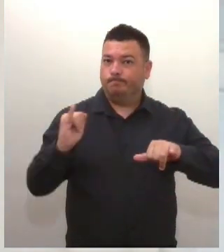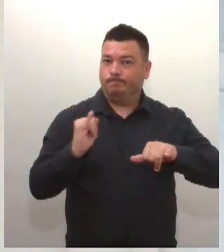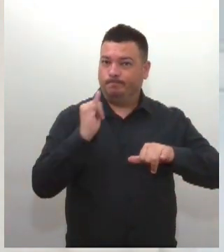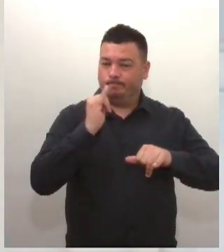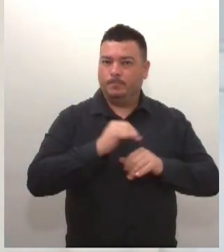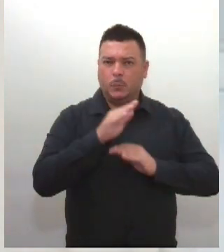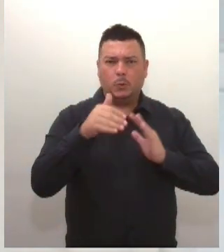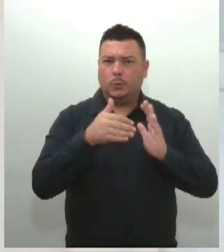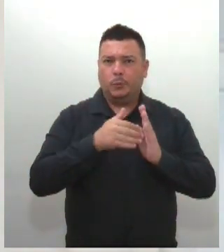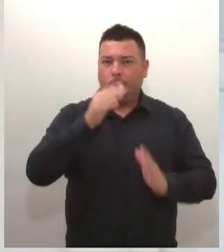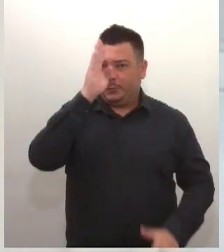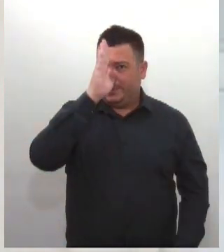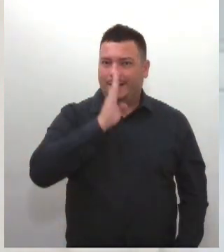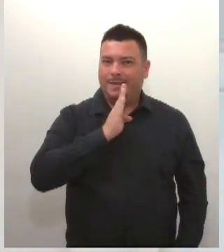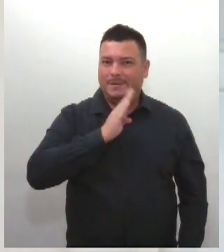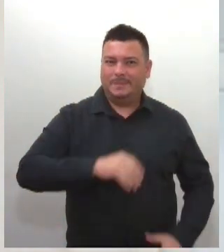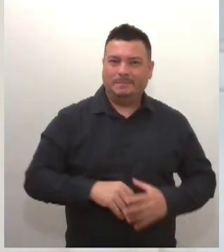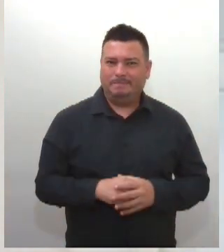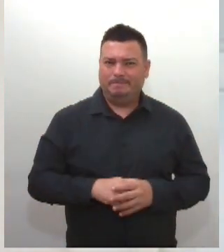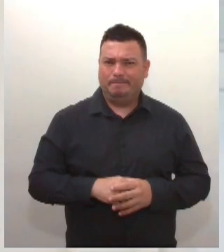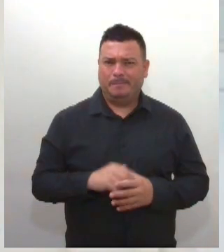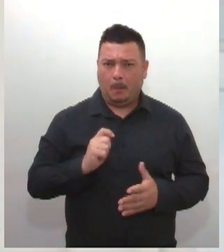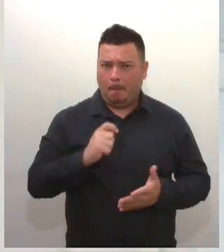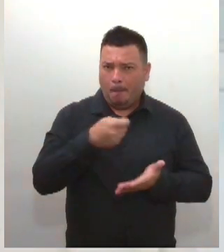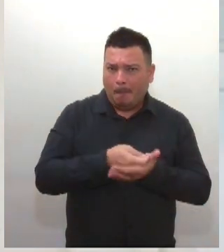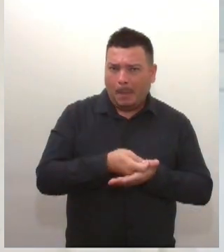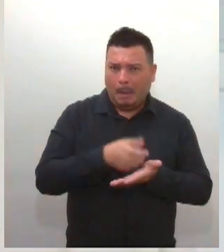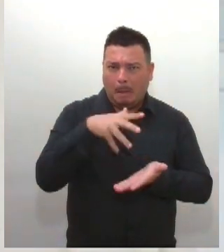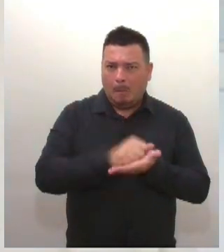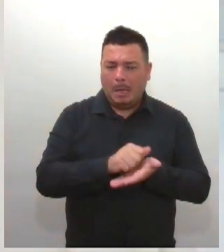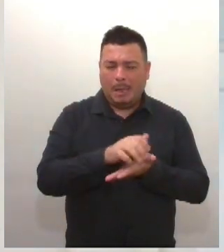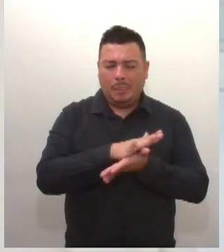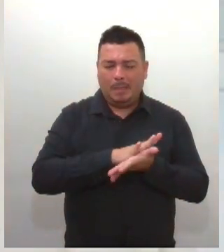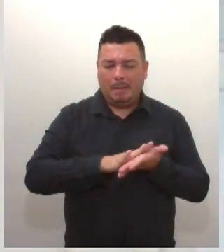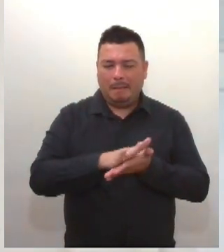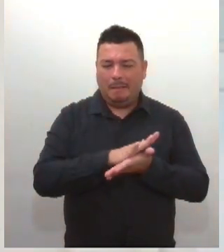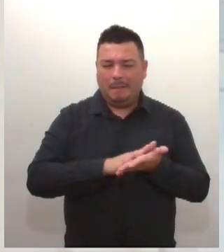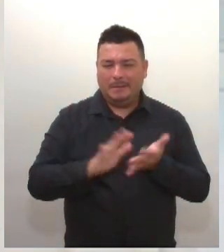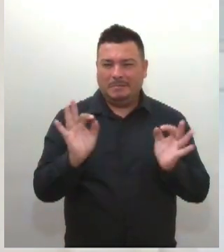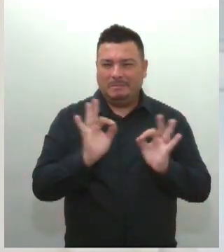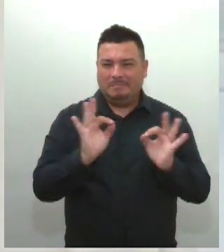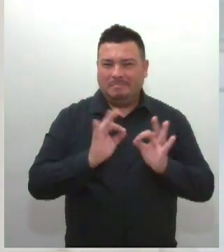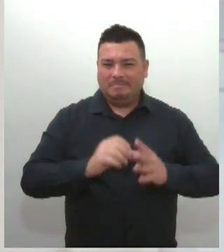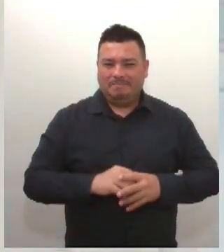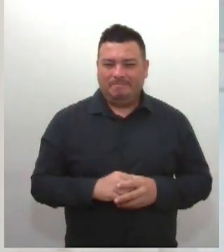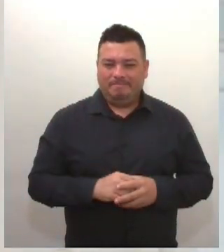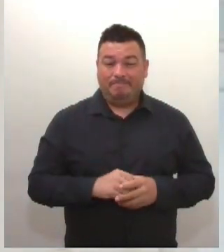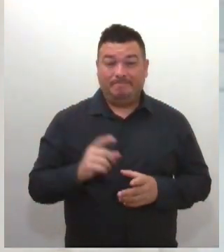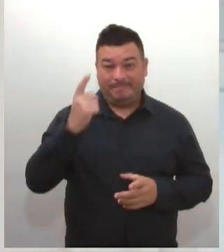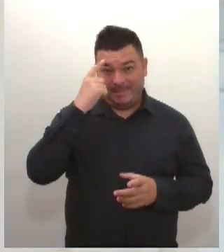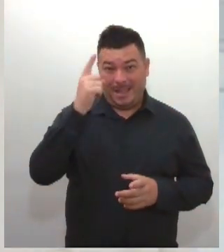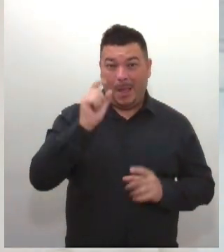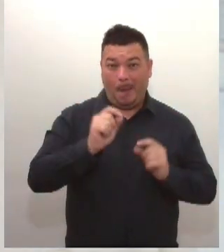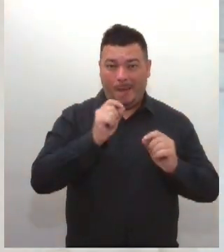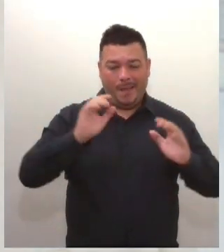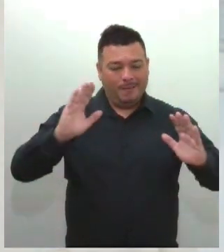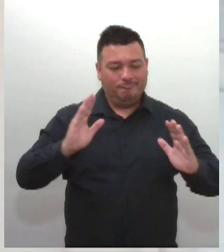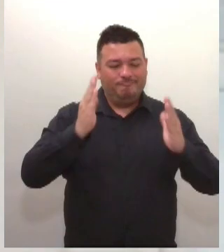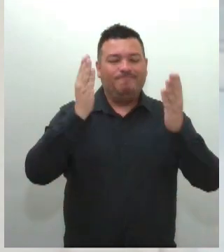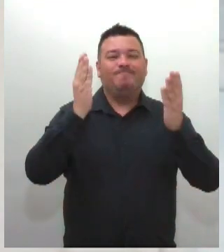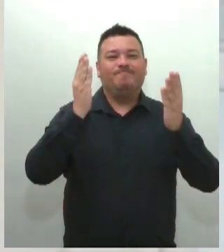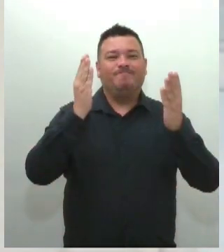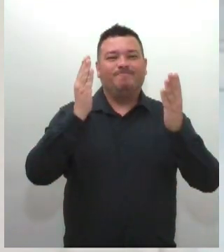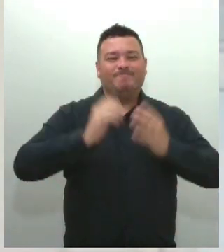grátis. Não tem taxa, não tem pagamento nenhum. A ideia é celebrar. A ideia é